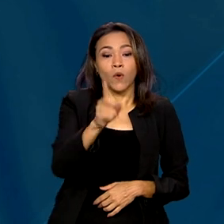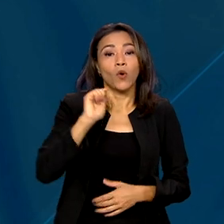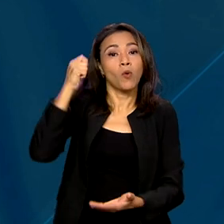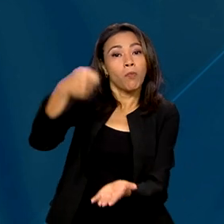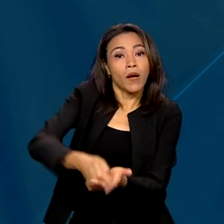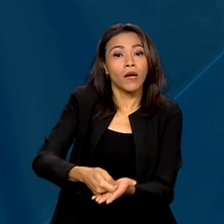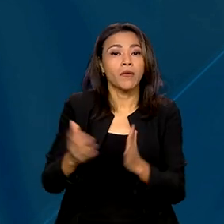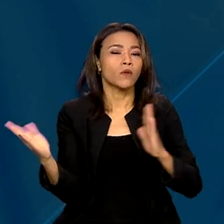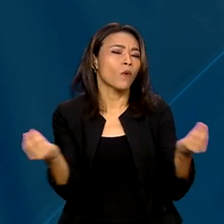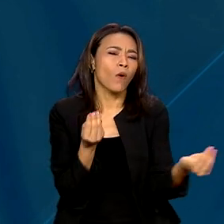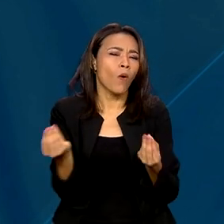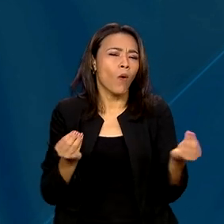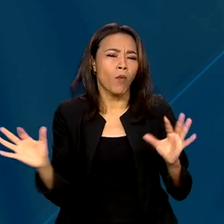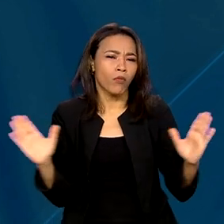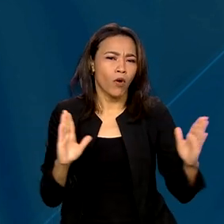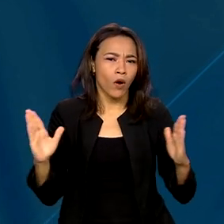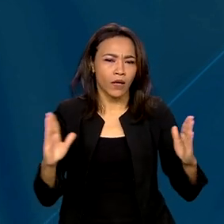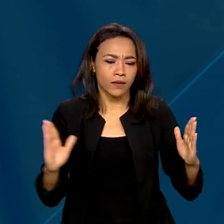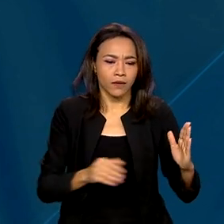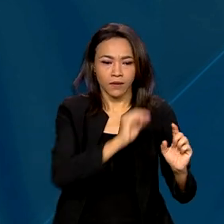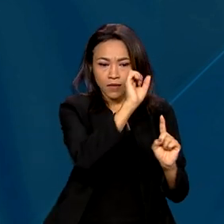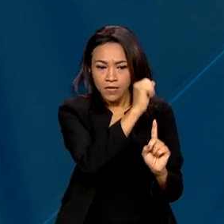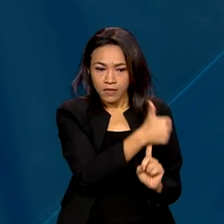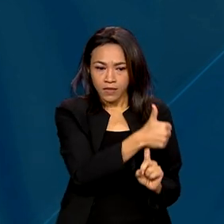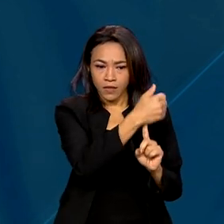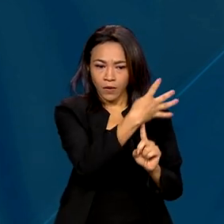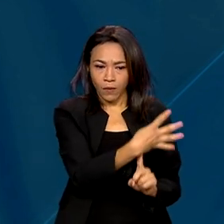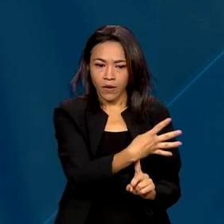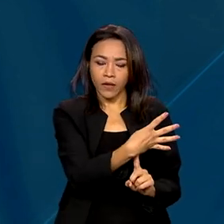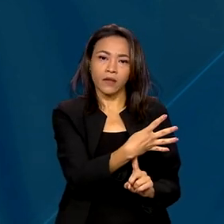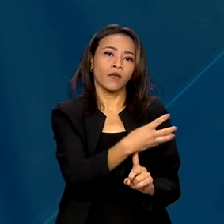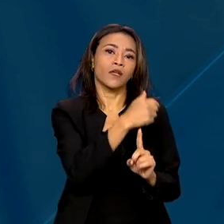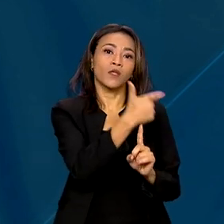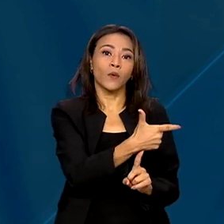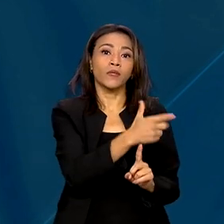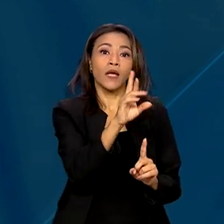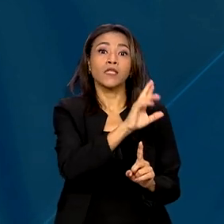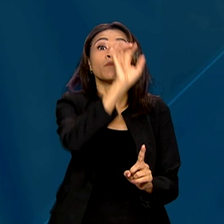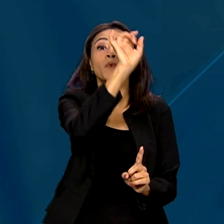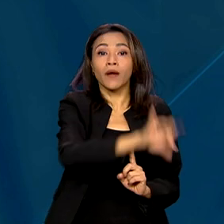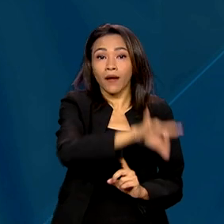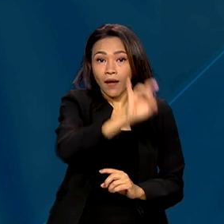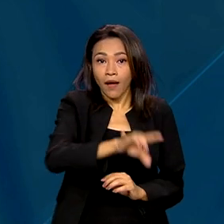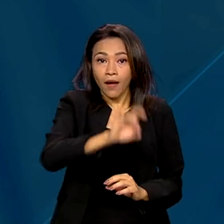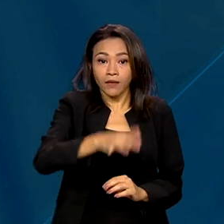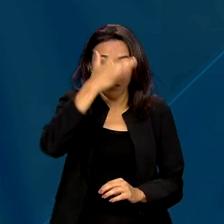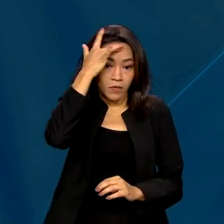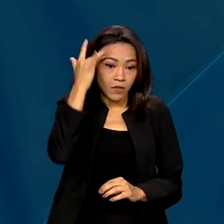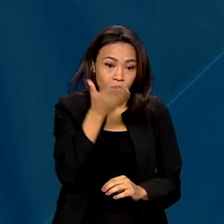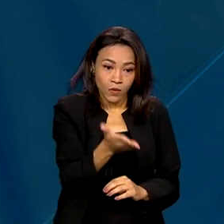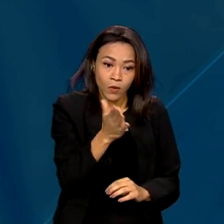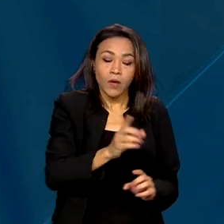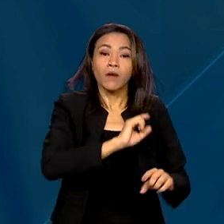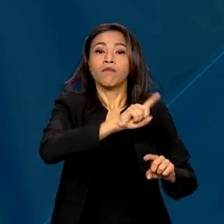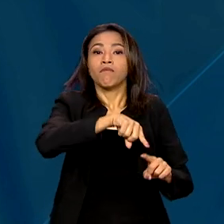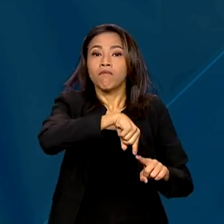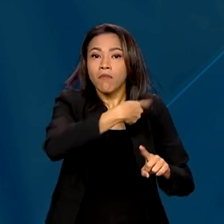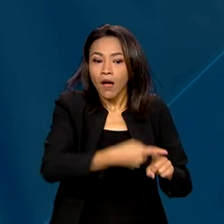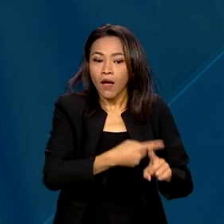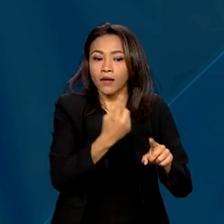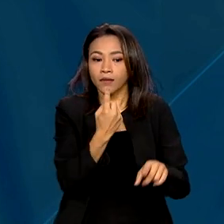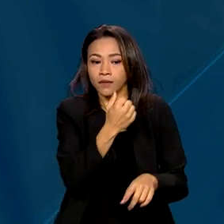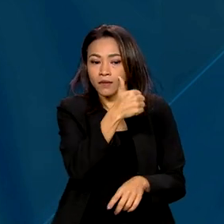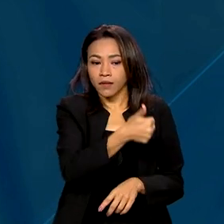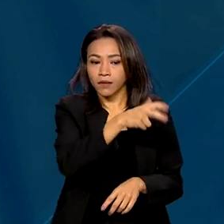ficou dividido assim. São R$ 142,00 por pessoa do benefício de renda de cidadania, mais R 150